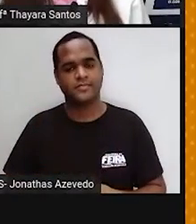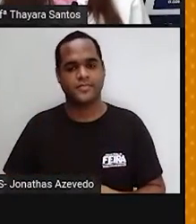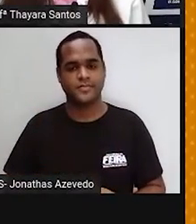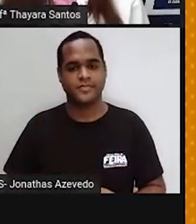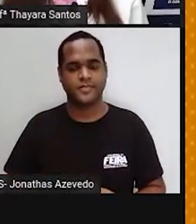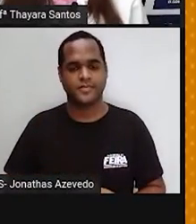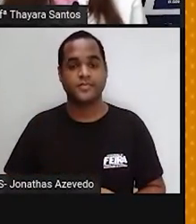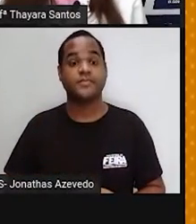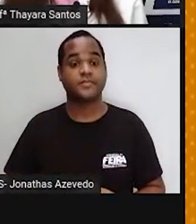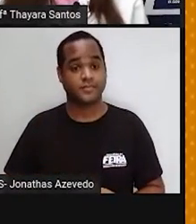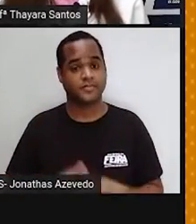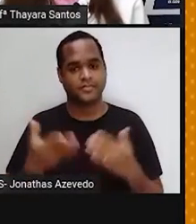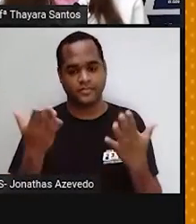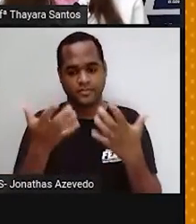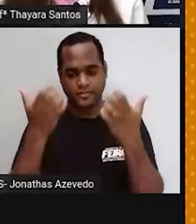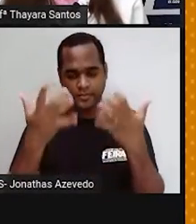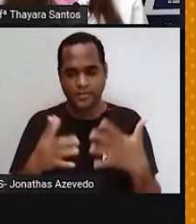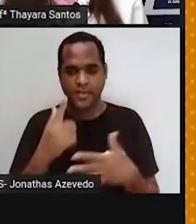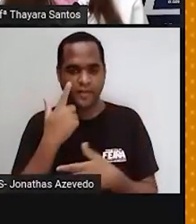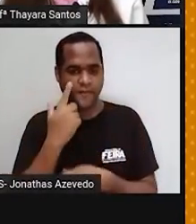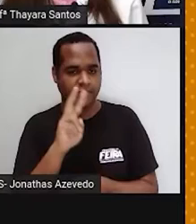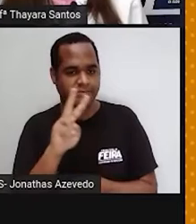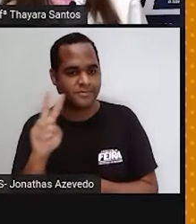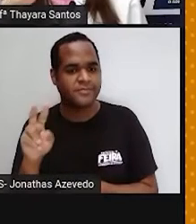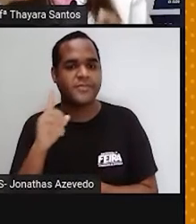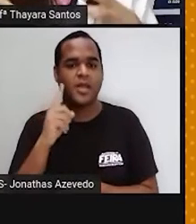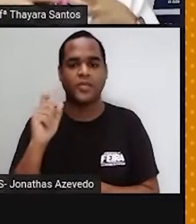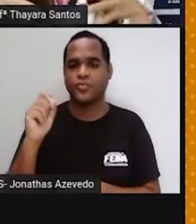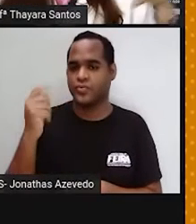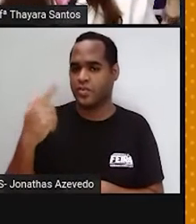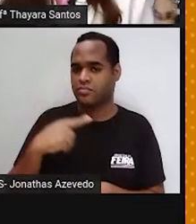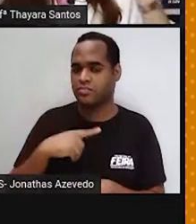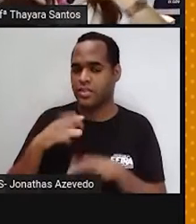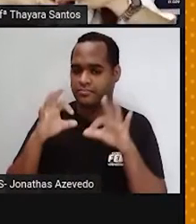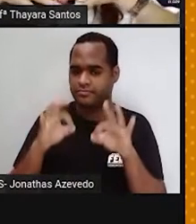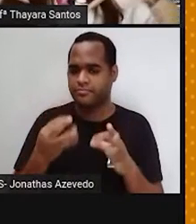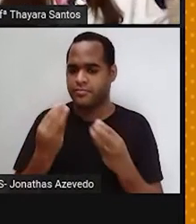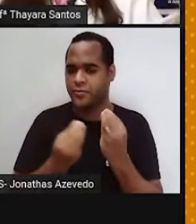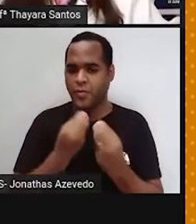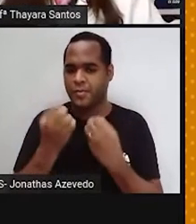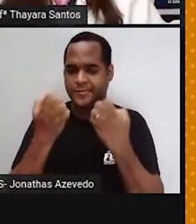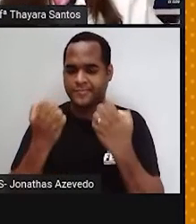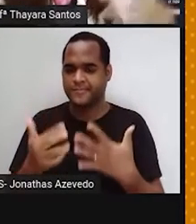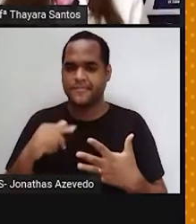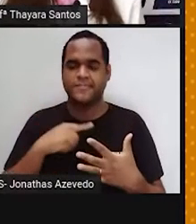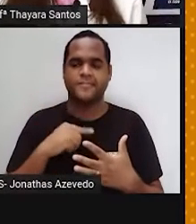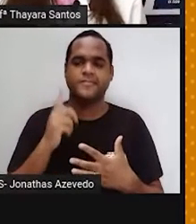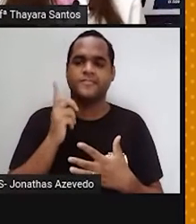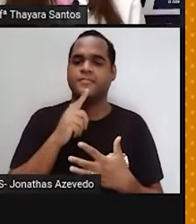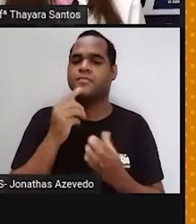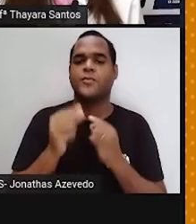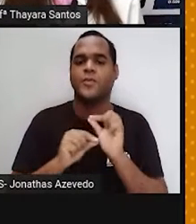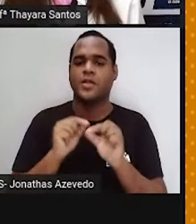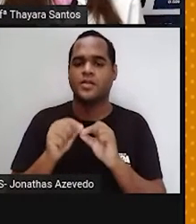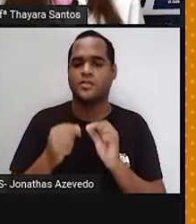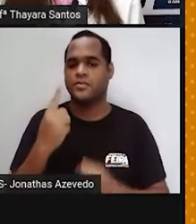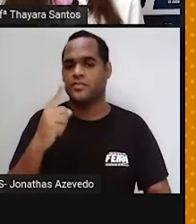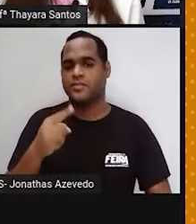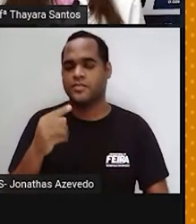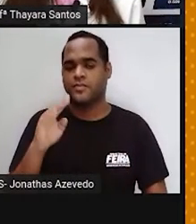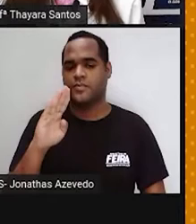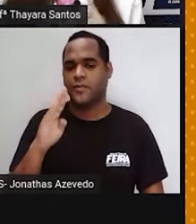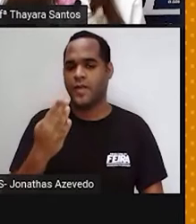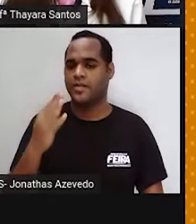E a gente hoje estima que o Sol tem um diâmetro, né? Como se fosse uma largura aí de 1,4